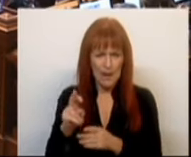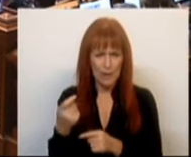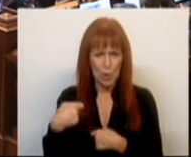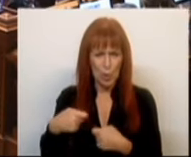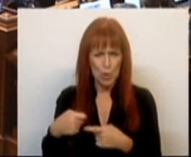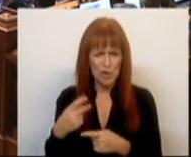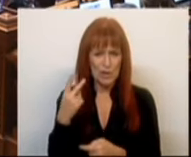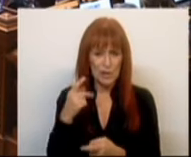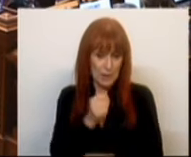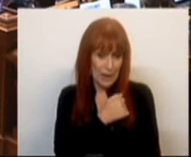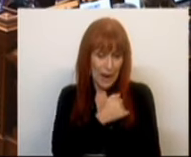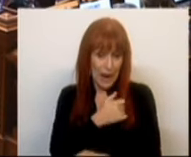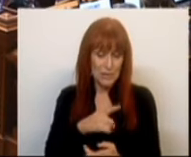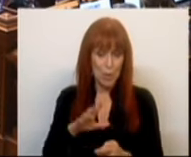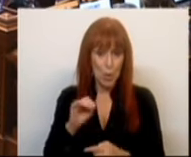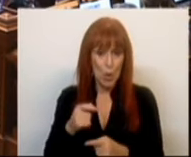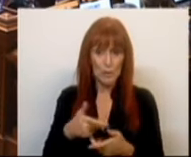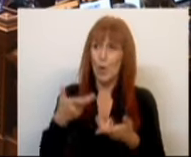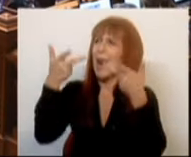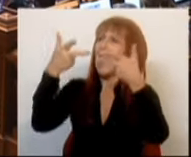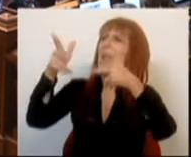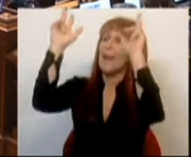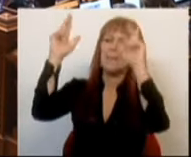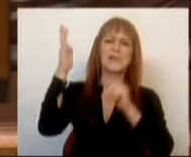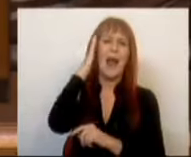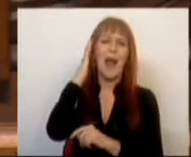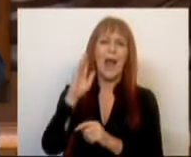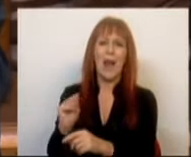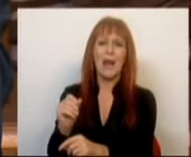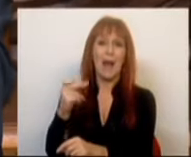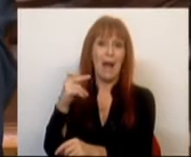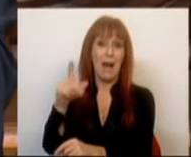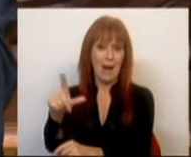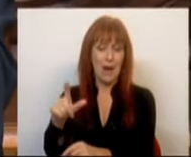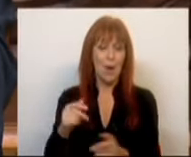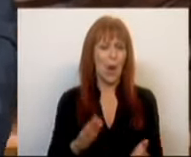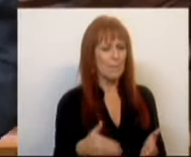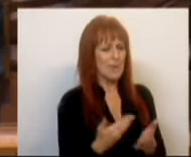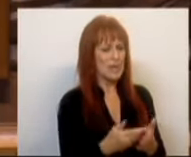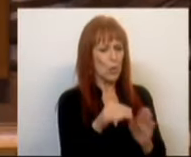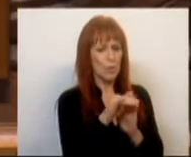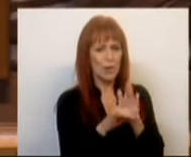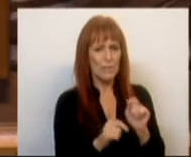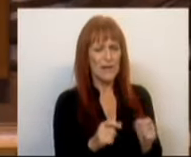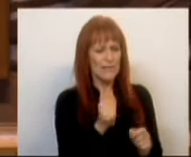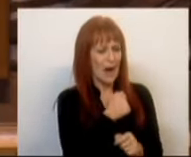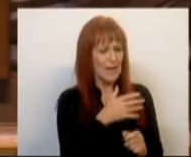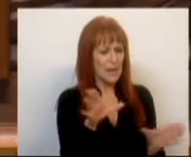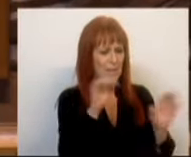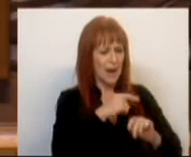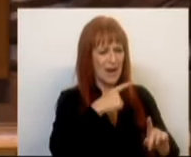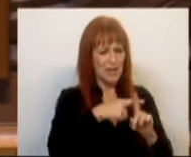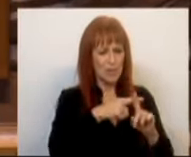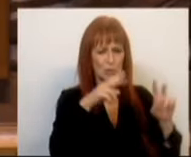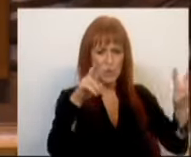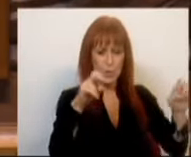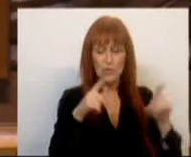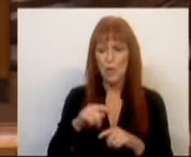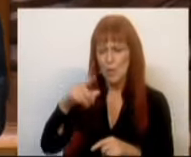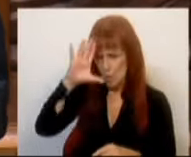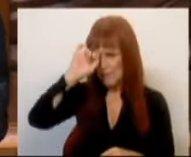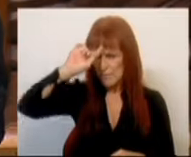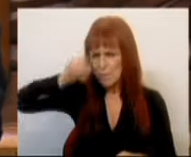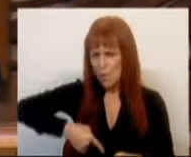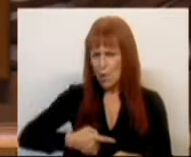habitação, quando liberaliza o alojamento local ou apresenta um programa de mais habitação, que o Governo sabia